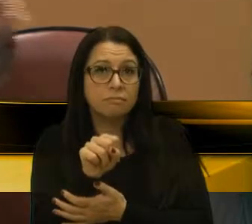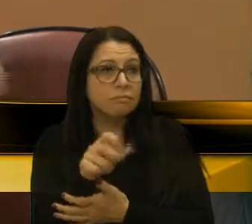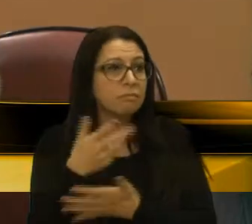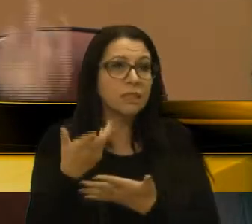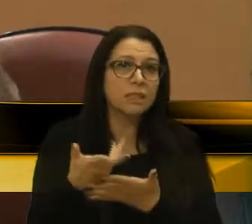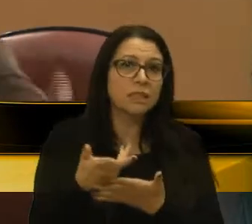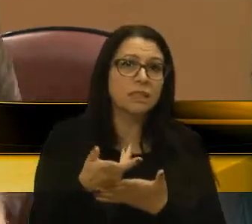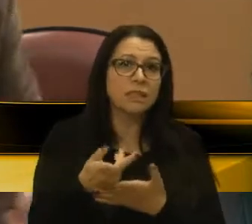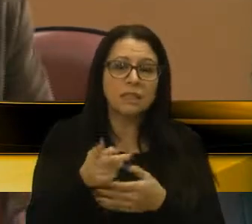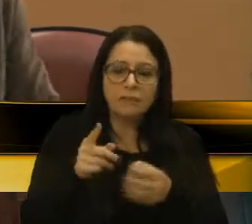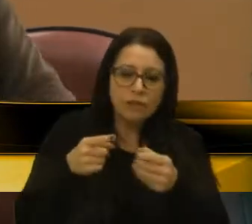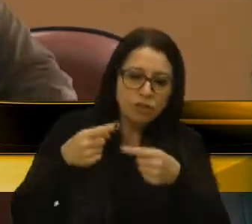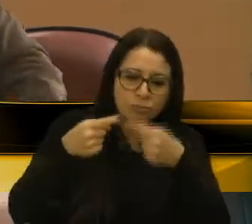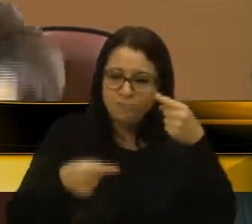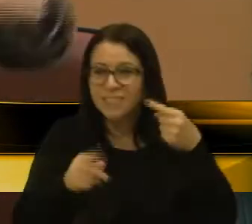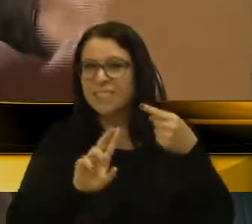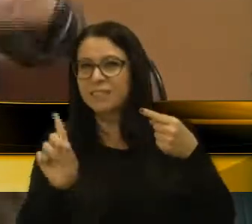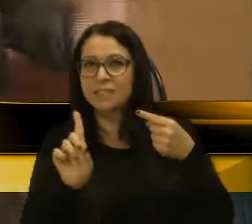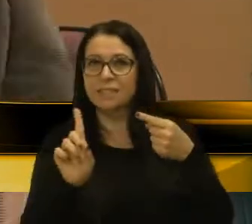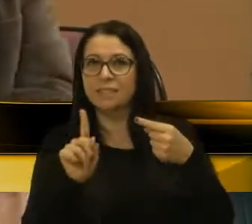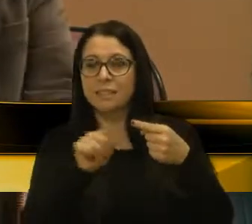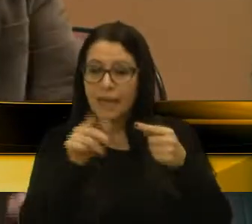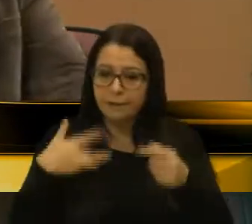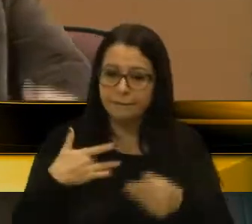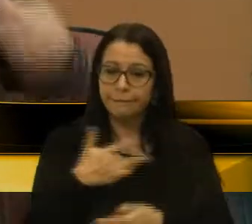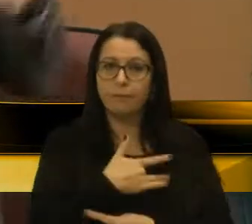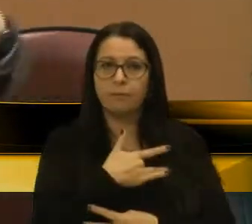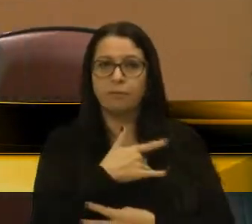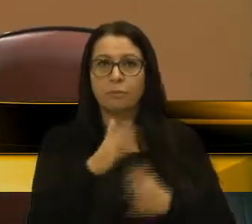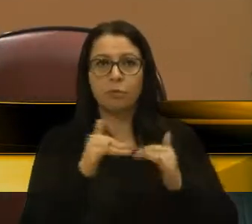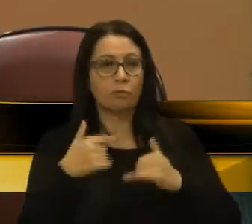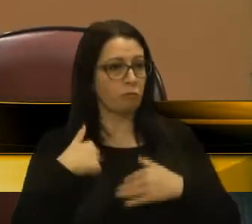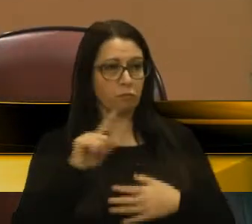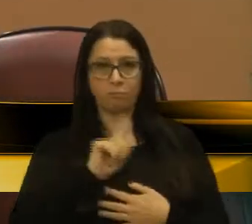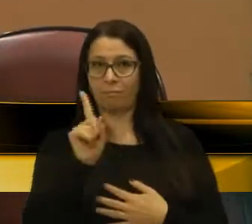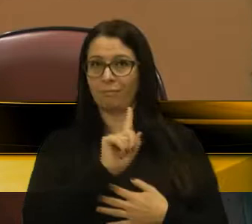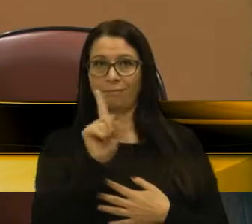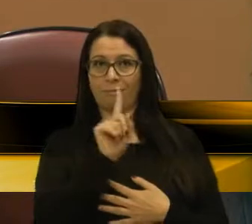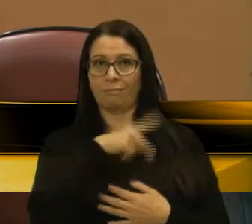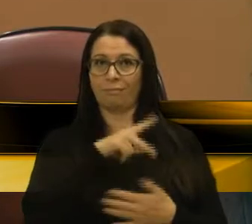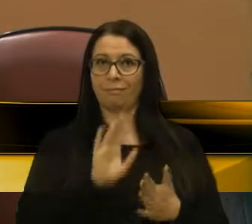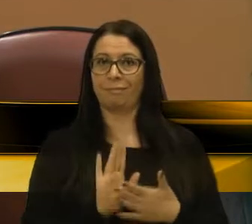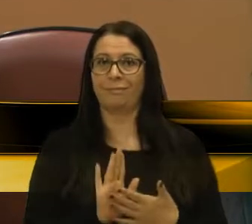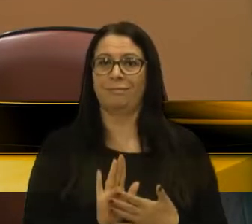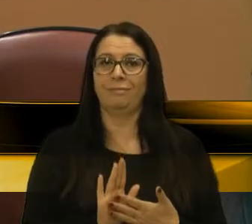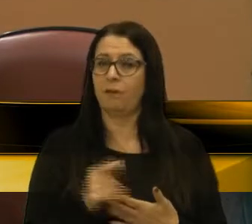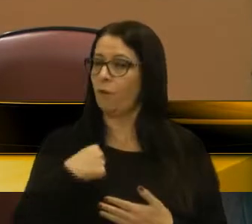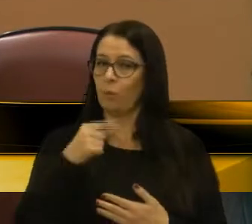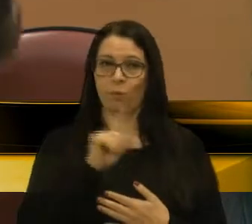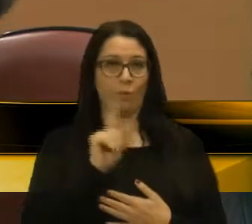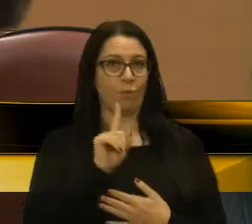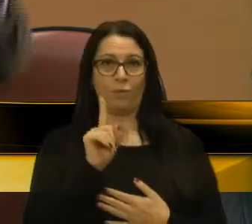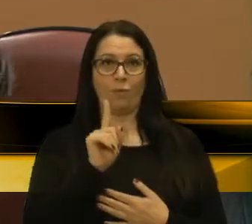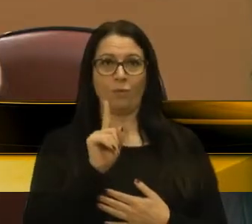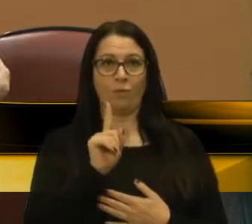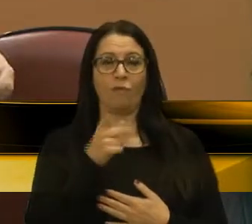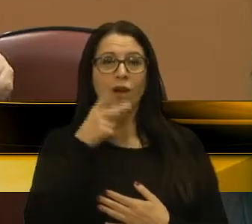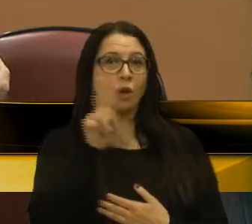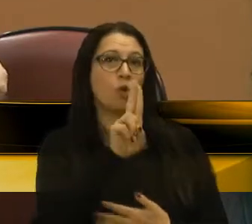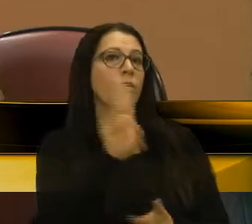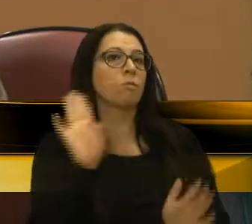desvinculou, que era da saúde, pedido, não foi eu, senhor presidente. Não foi eu, eu não vou citar nome.